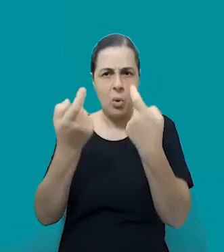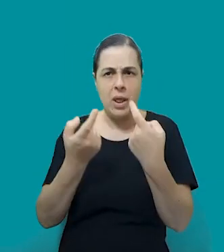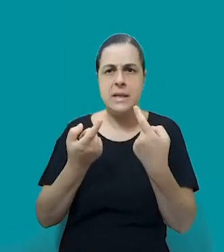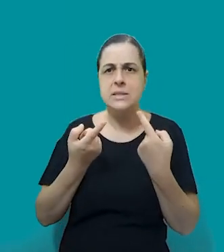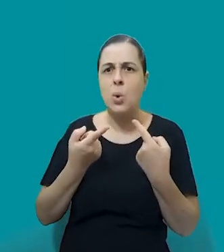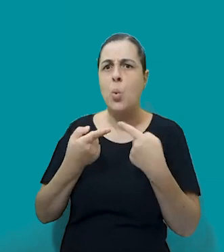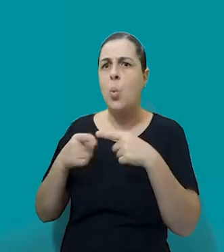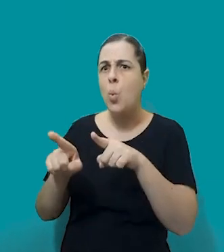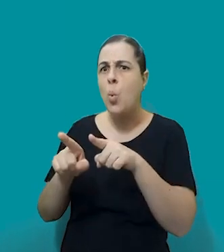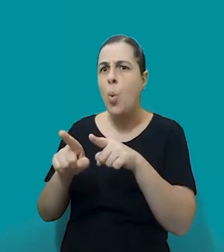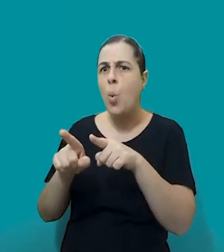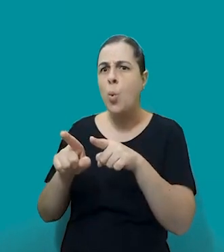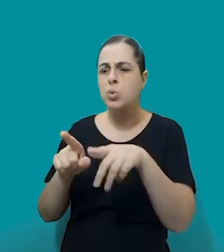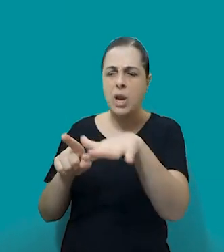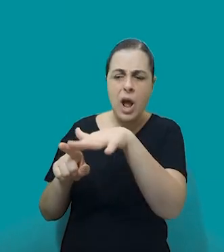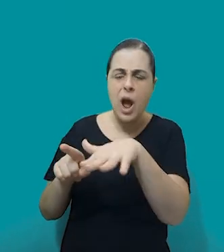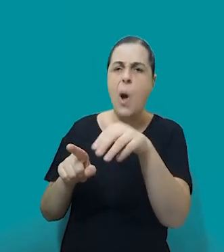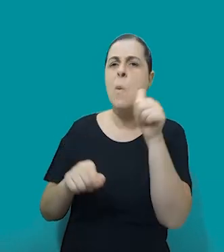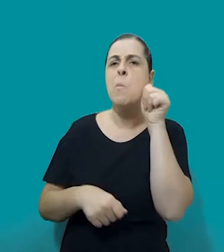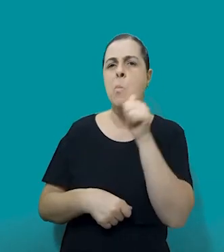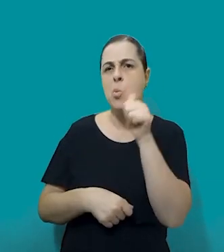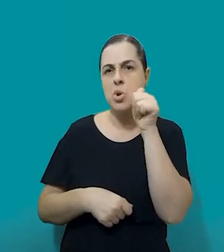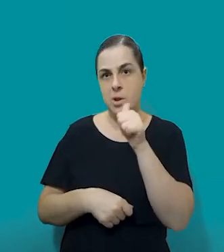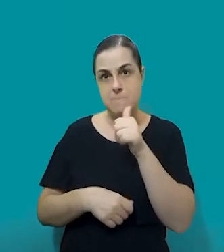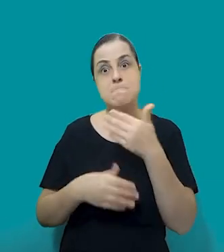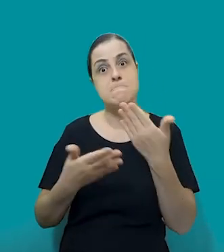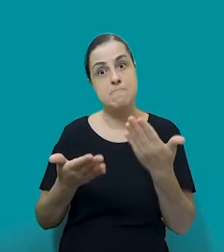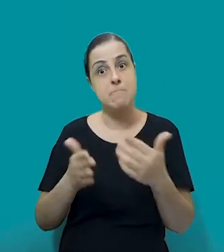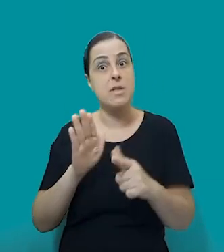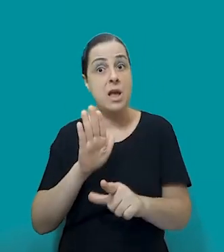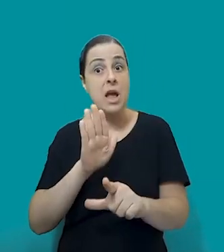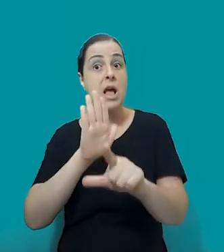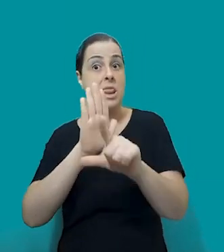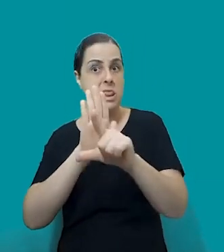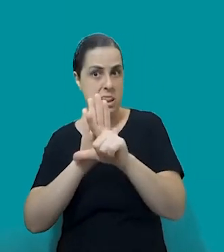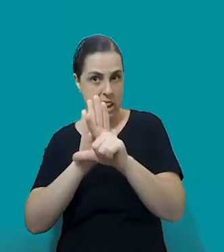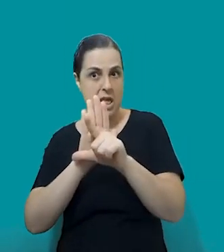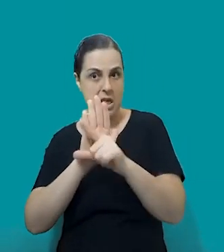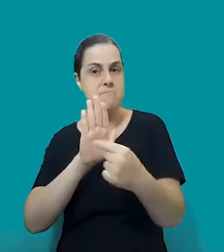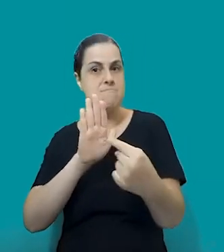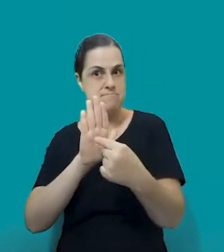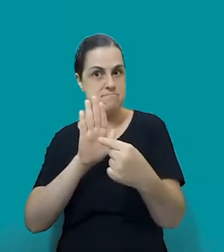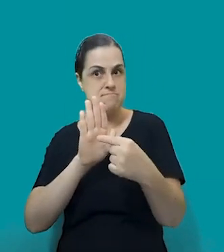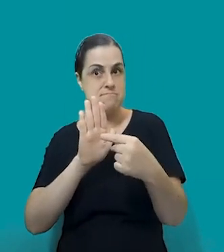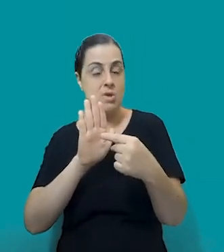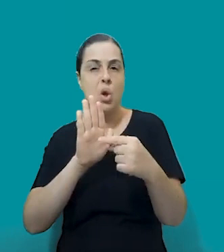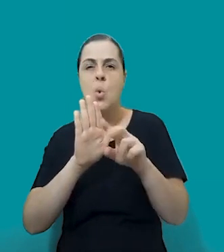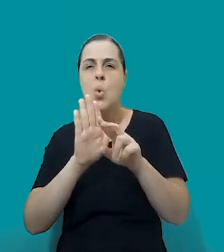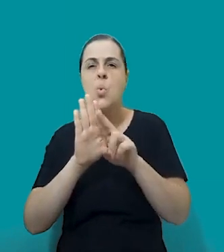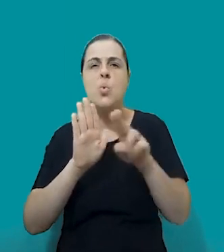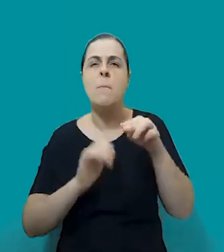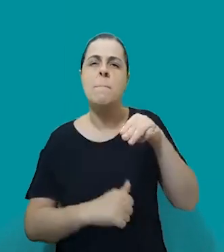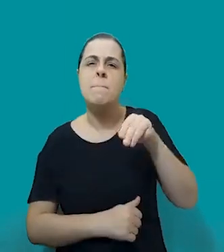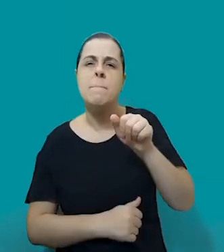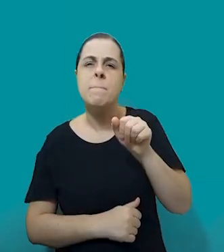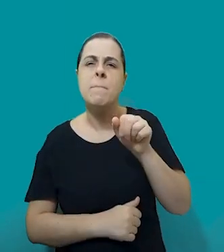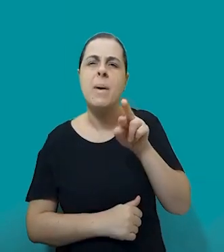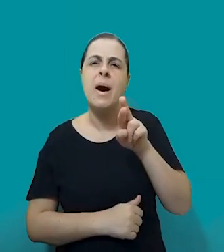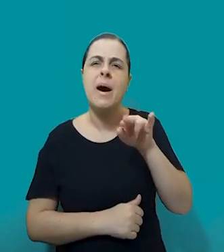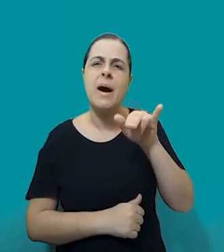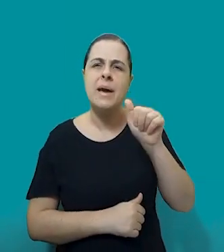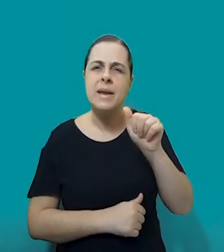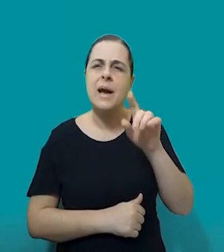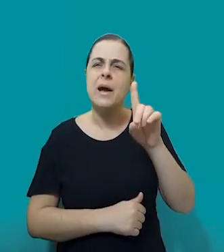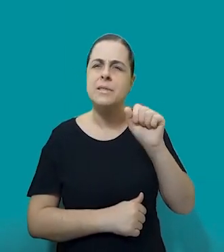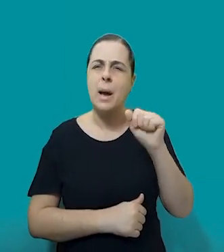né? Então, do ponto de vista doméstico, a gente tem a Lei Maria da Penha, que estabelece ali as formas de violência. Ela traz um rol, que a gente chama de um rol